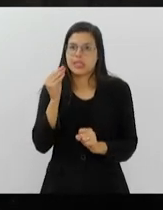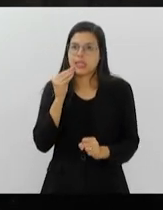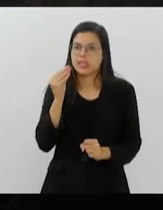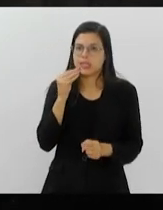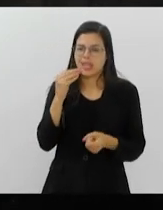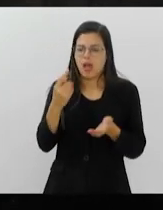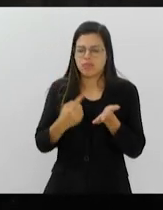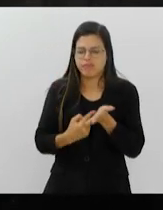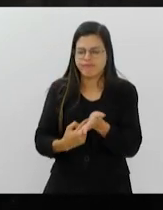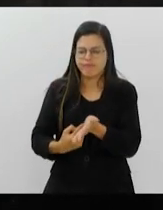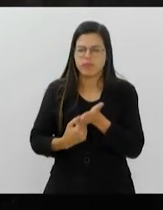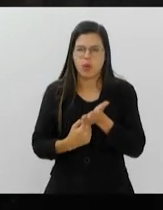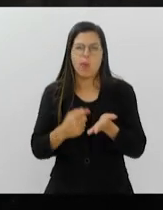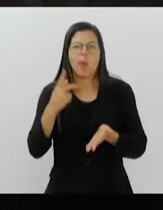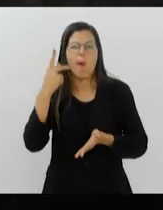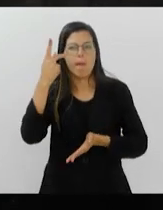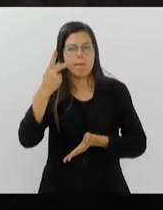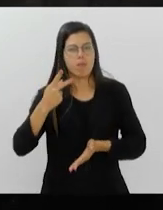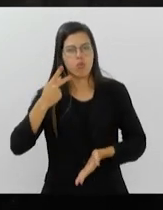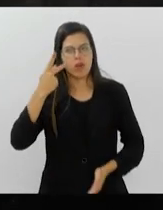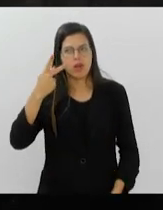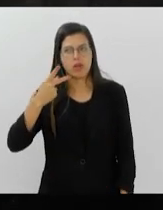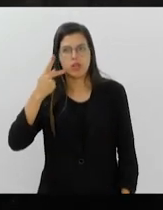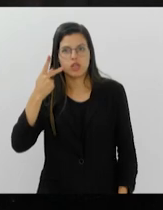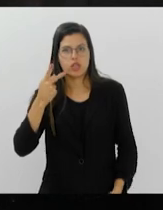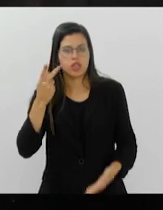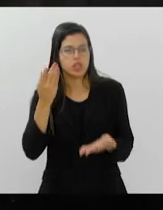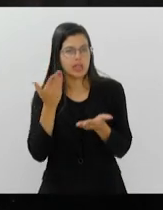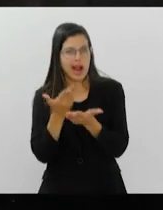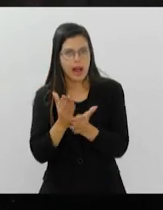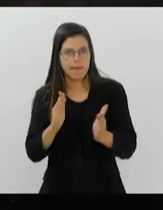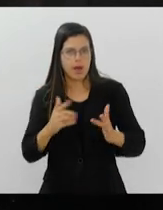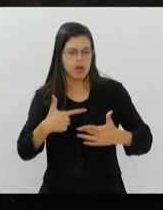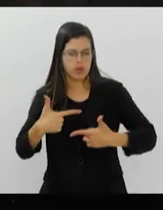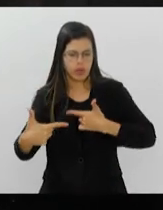a uma política de cessar-fogo.